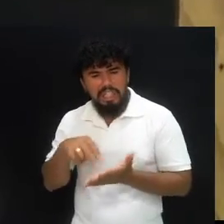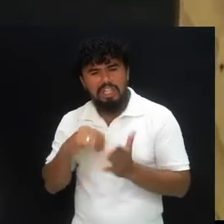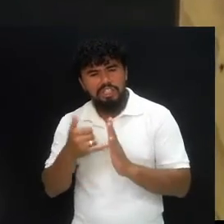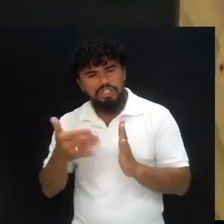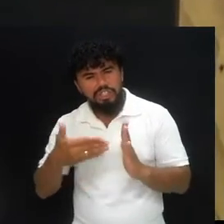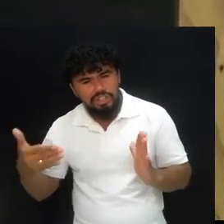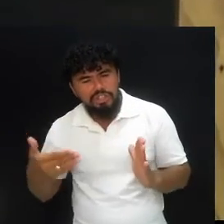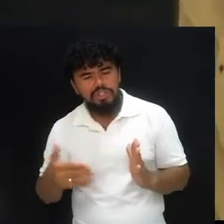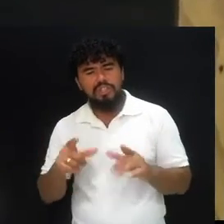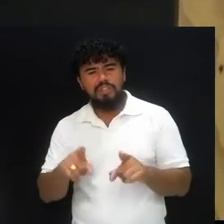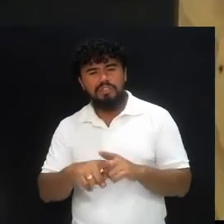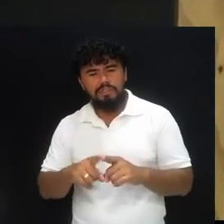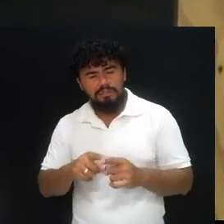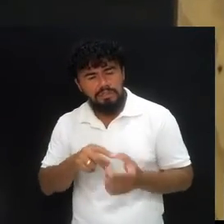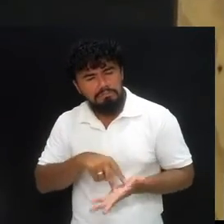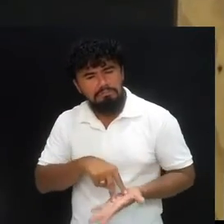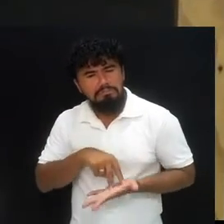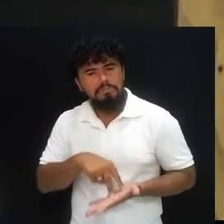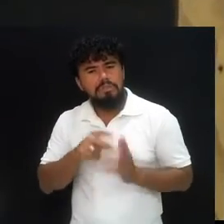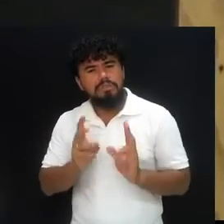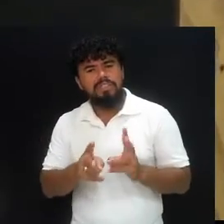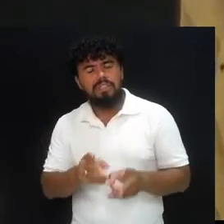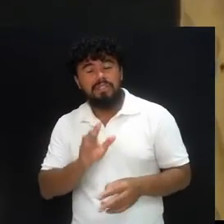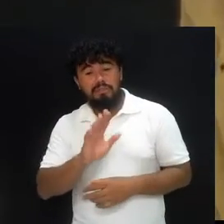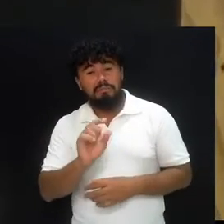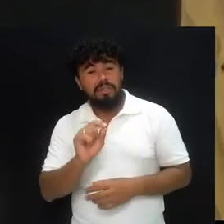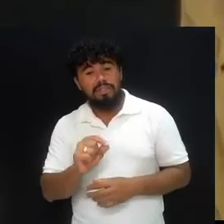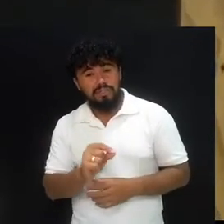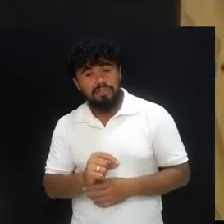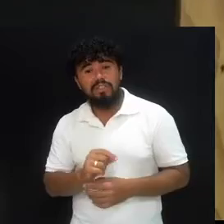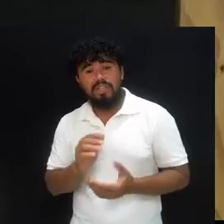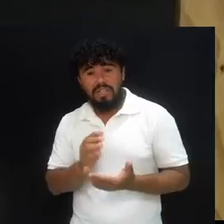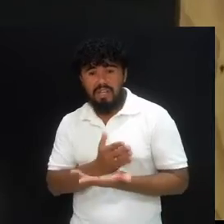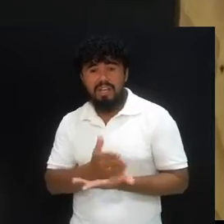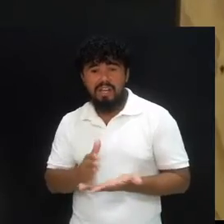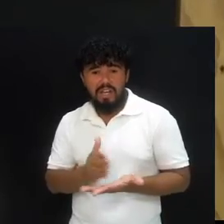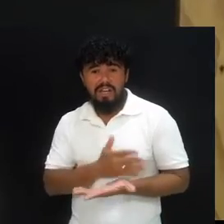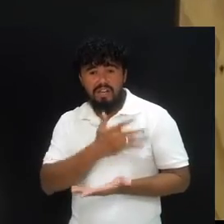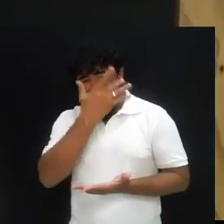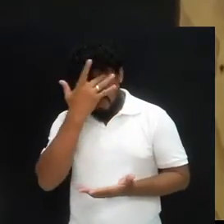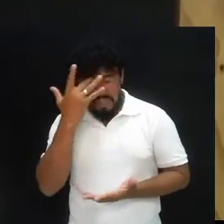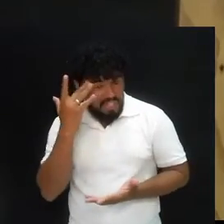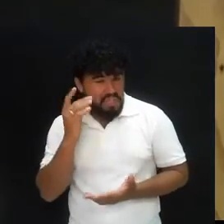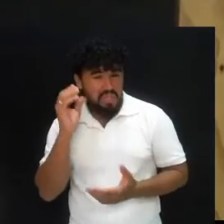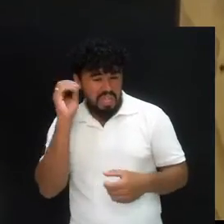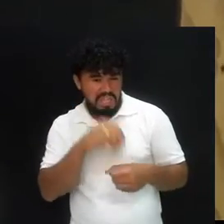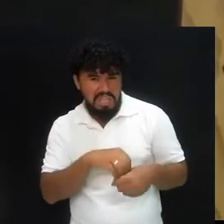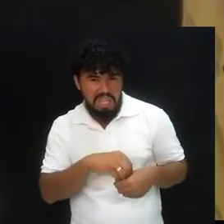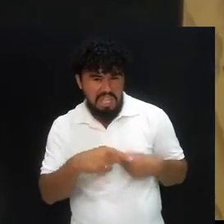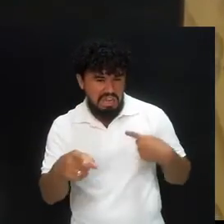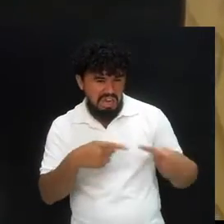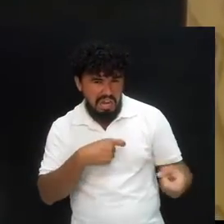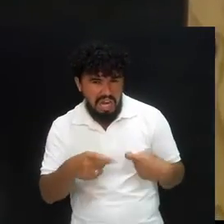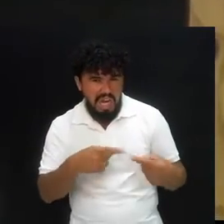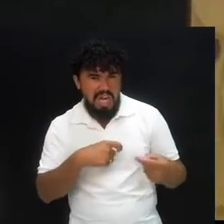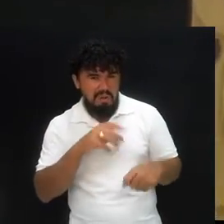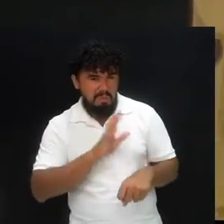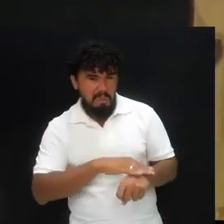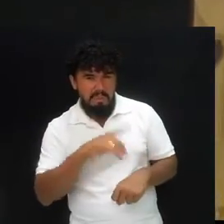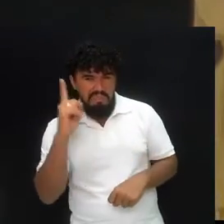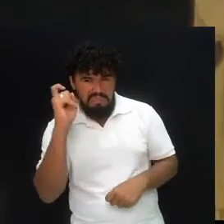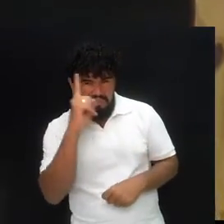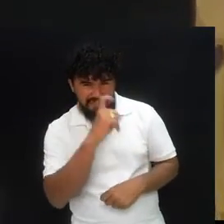estavam ali firmes na jornada da fé. Mas eles foram jogados no coliseu. Sim, eles passaram por situações